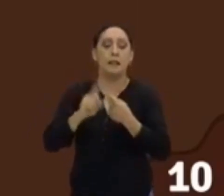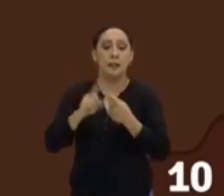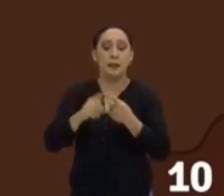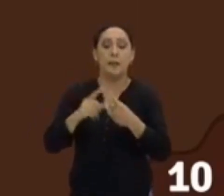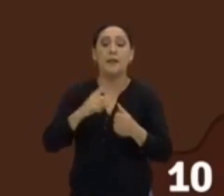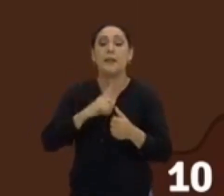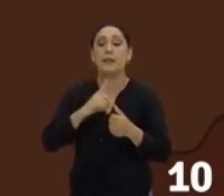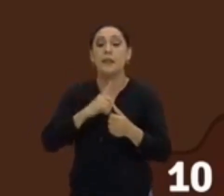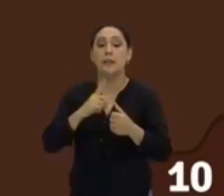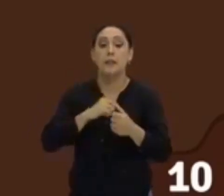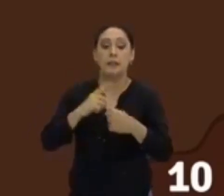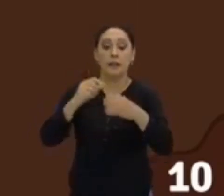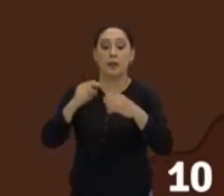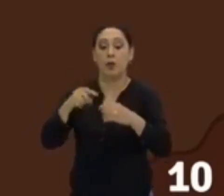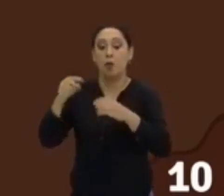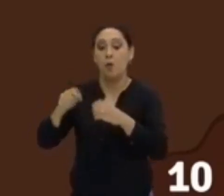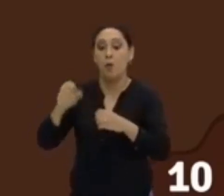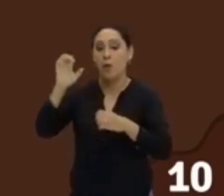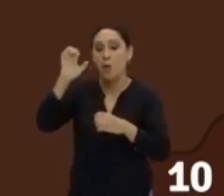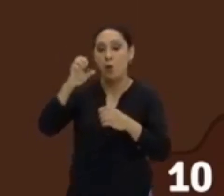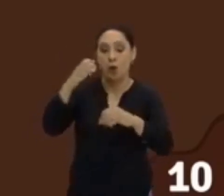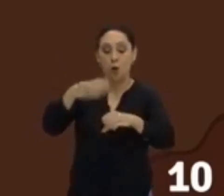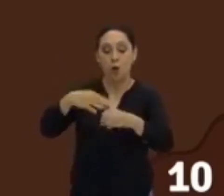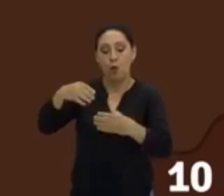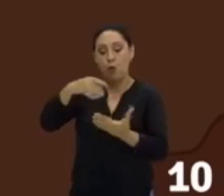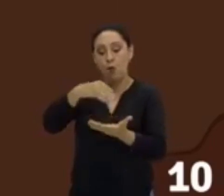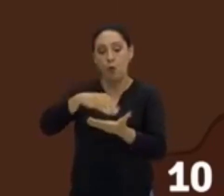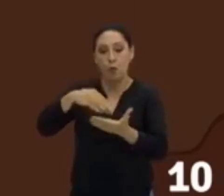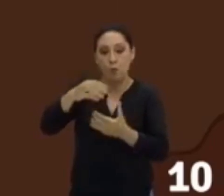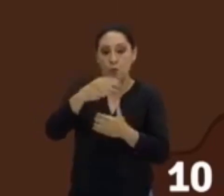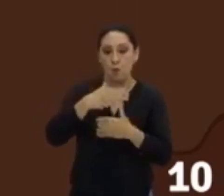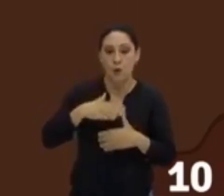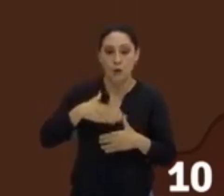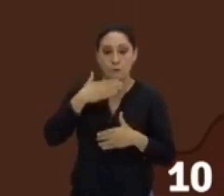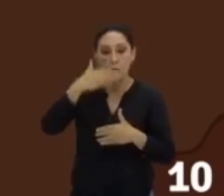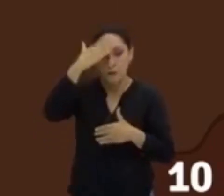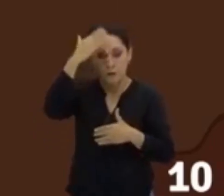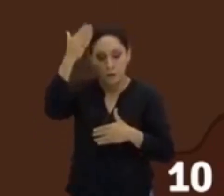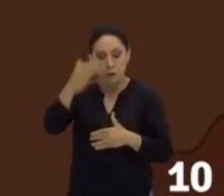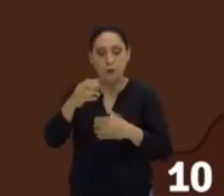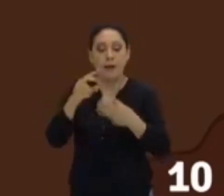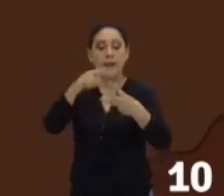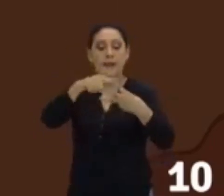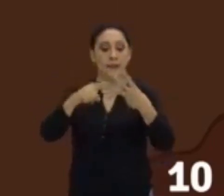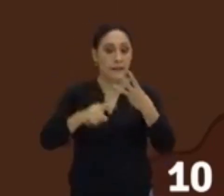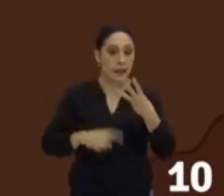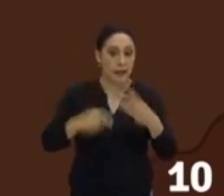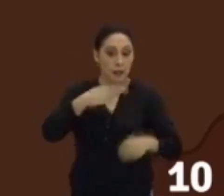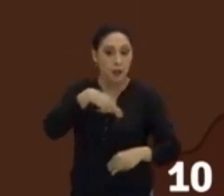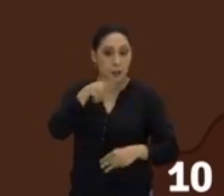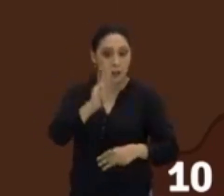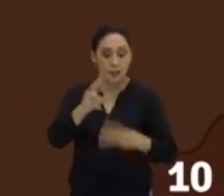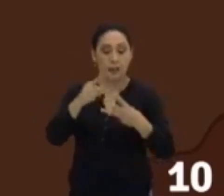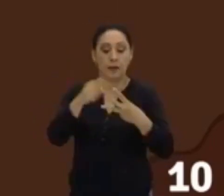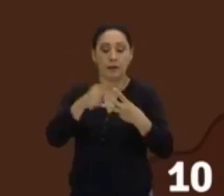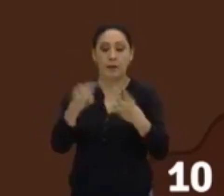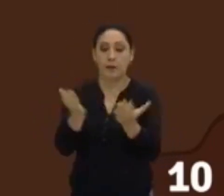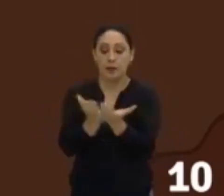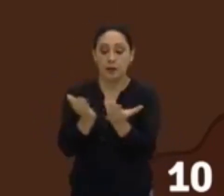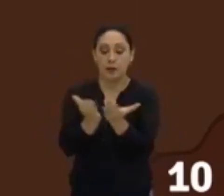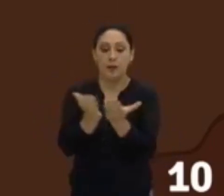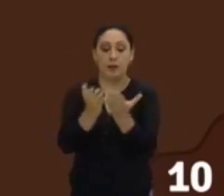também o Oriente Médio é o berço de três religiões monoteístas. A religião cristã,